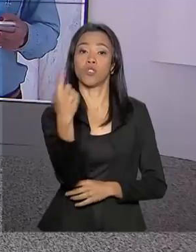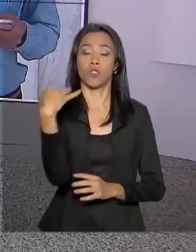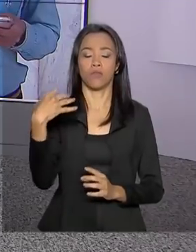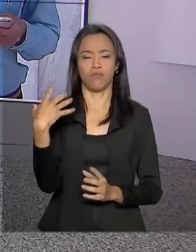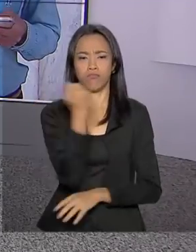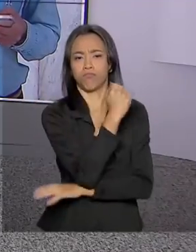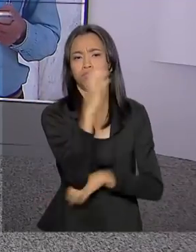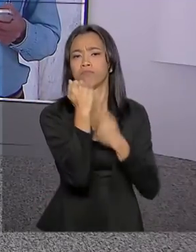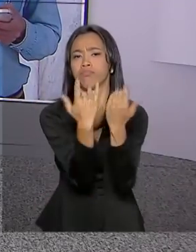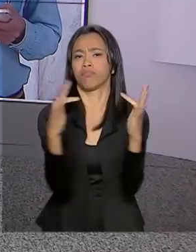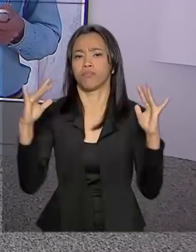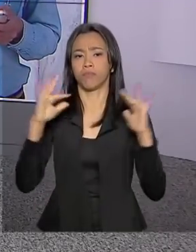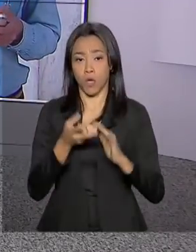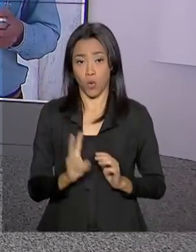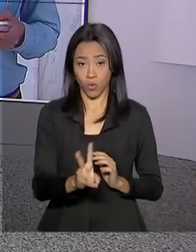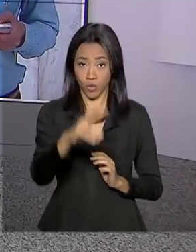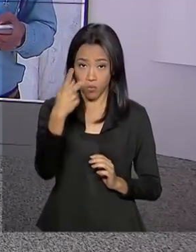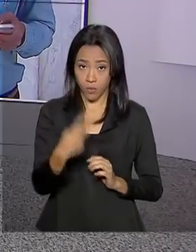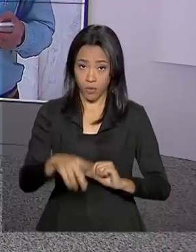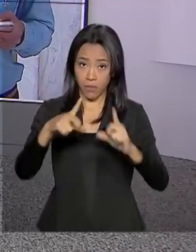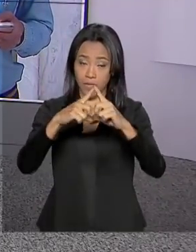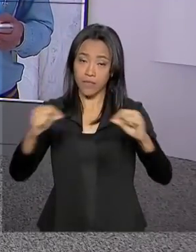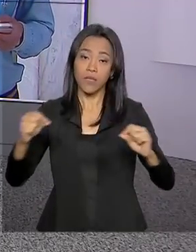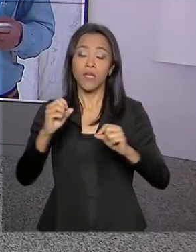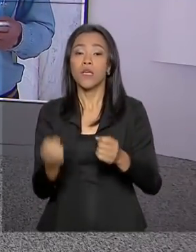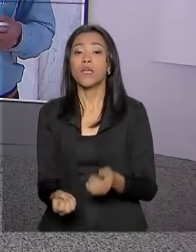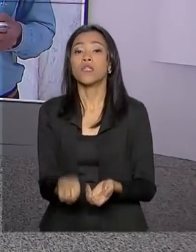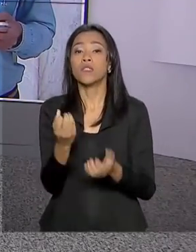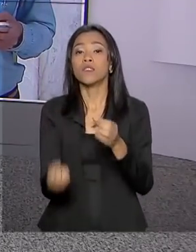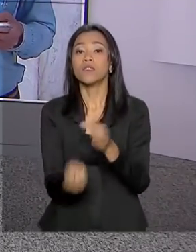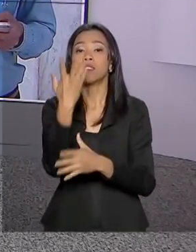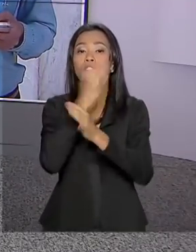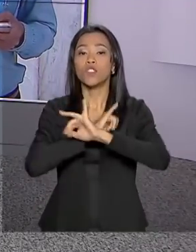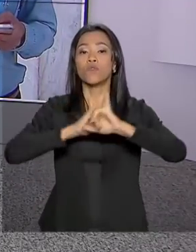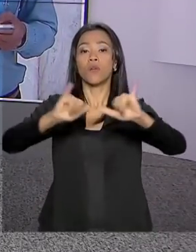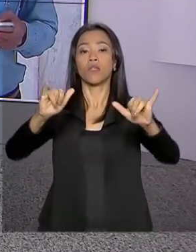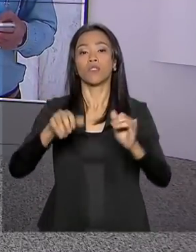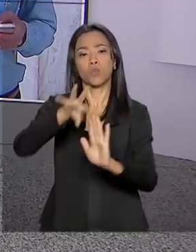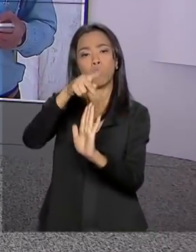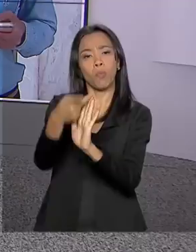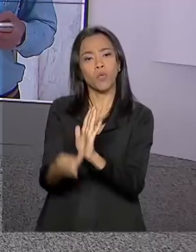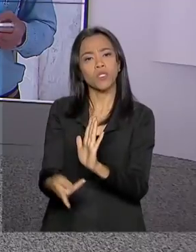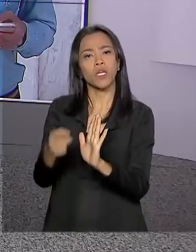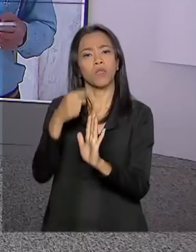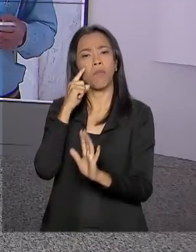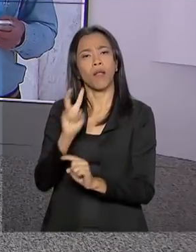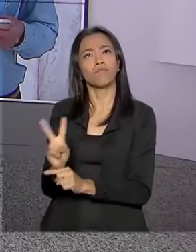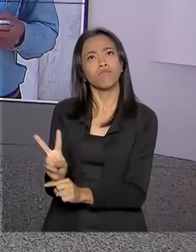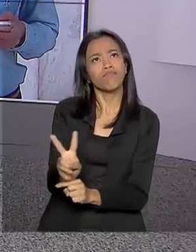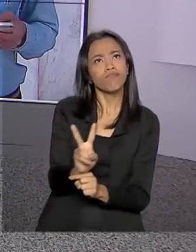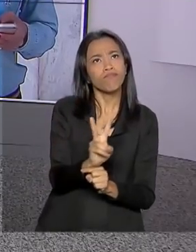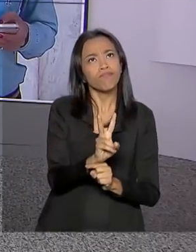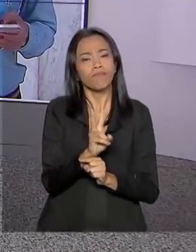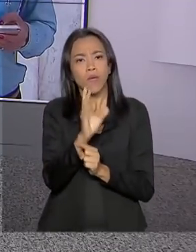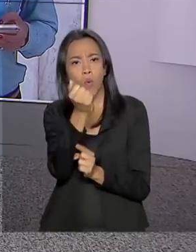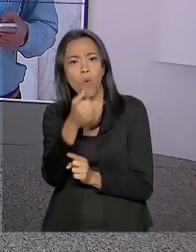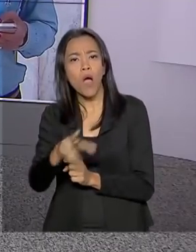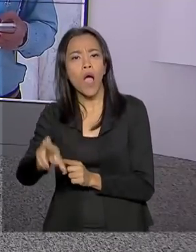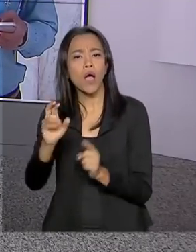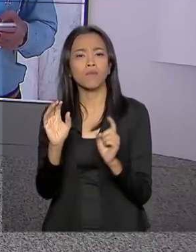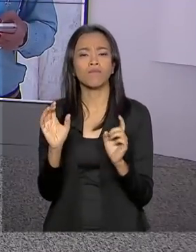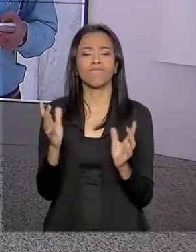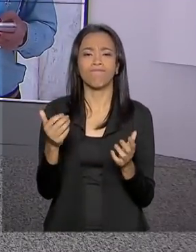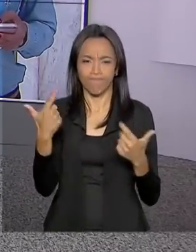continuam aqui em Brasília com o lançamento do projeto da Rede Nacional de Monitoramento da Qualidade do Ar. A repórter Luciana Colares de Holanda